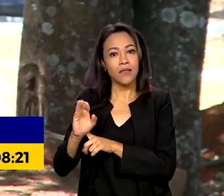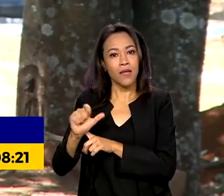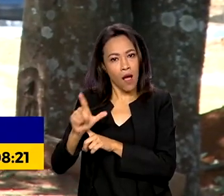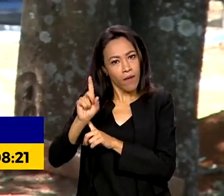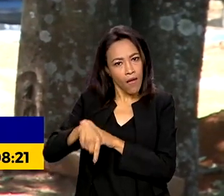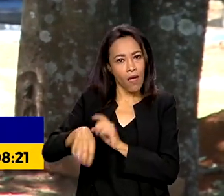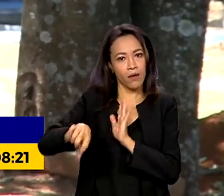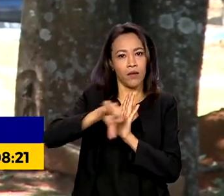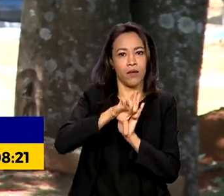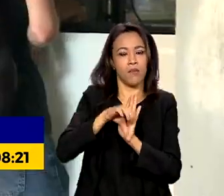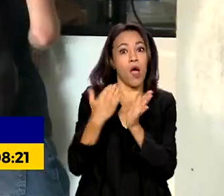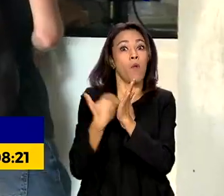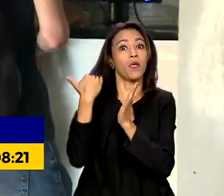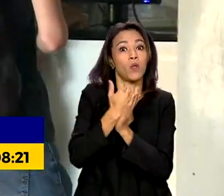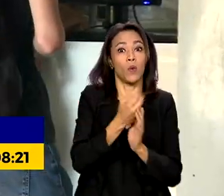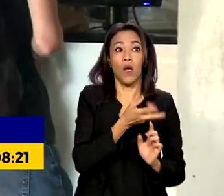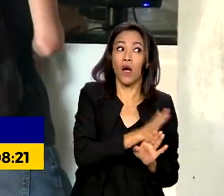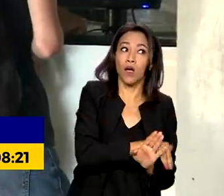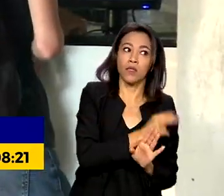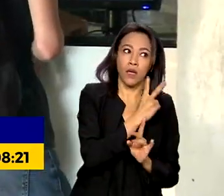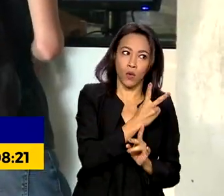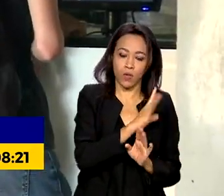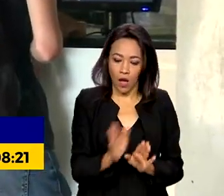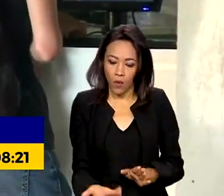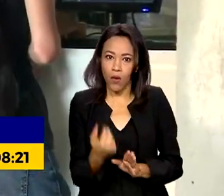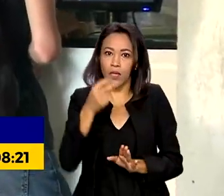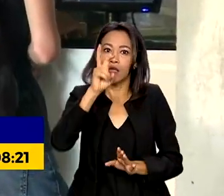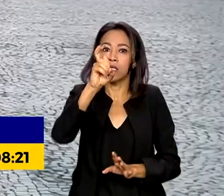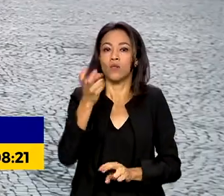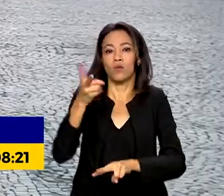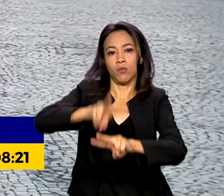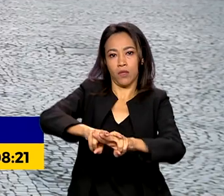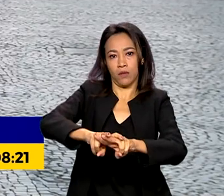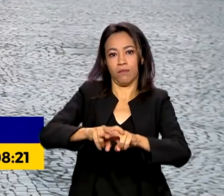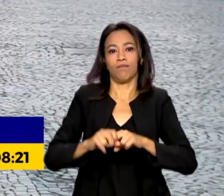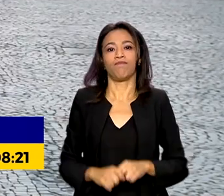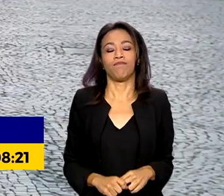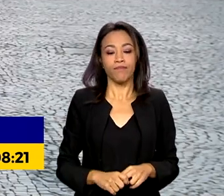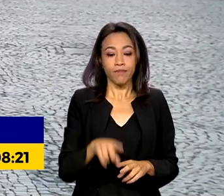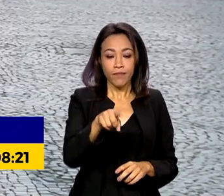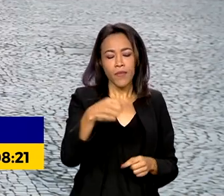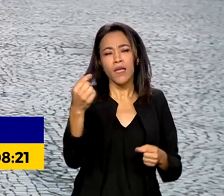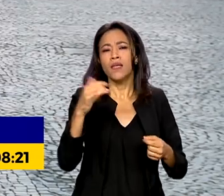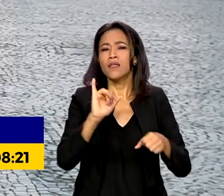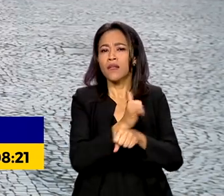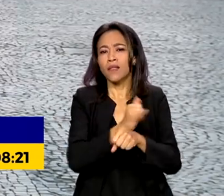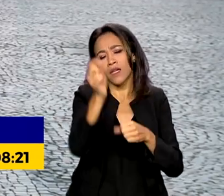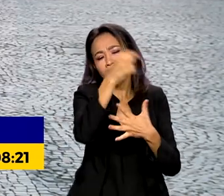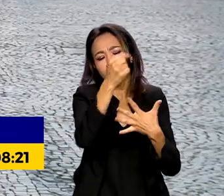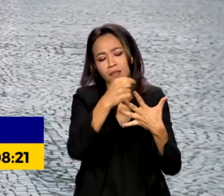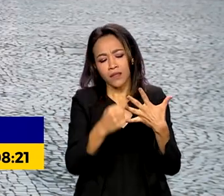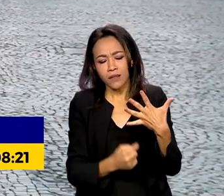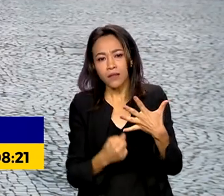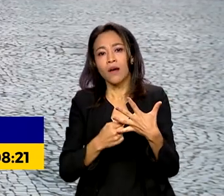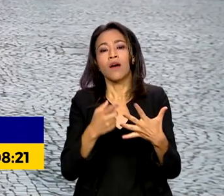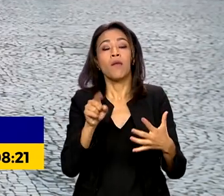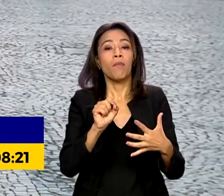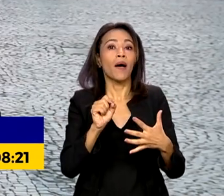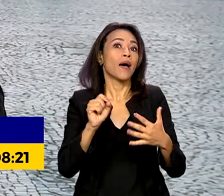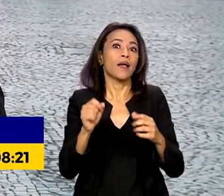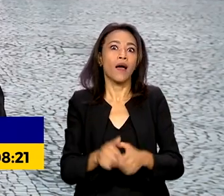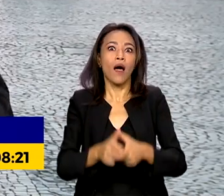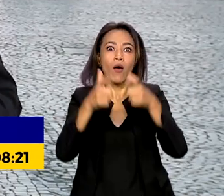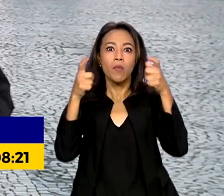a pena foi aumentada de 2 a 5 anos de reclusão. Entre as ações voltadas para ampliar as políticas de igualdade